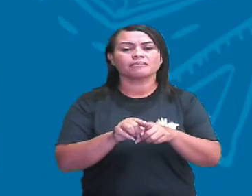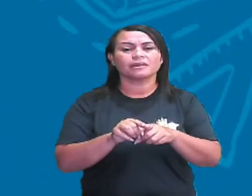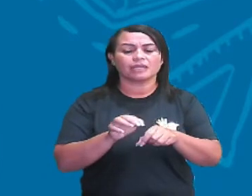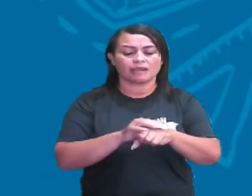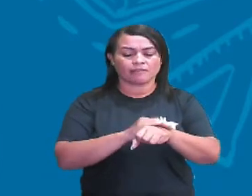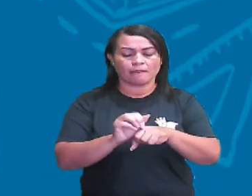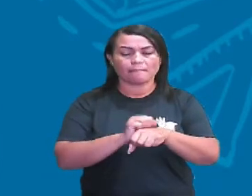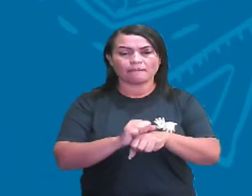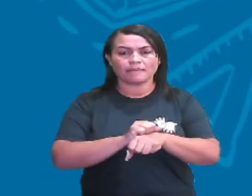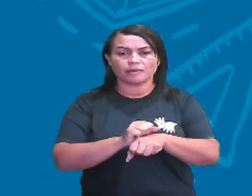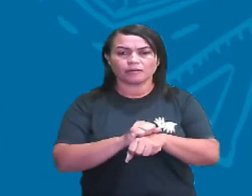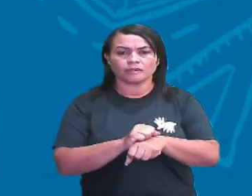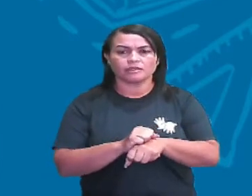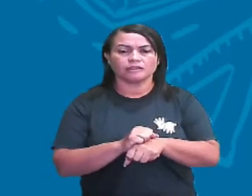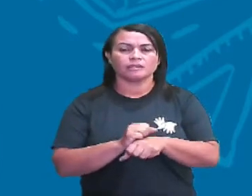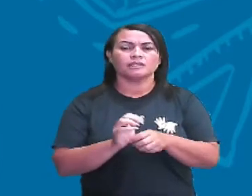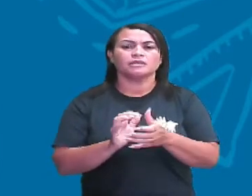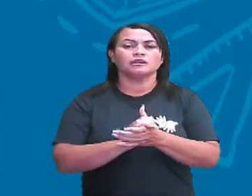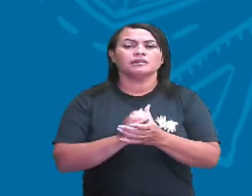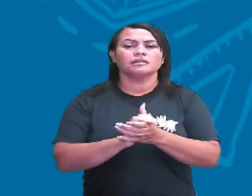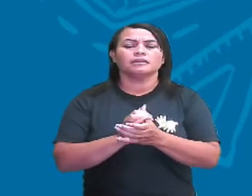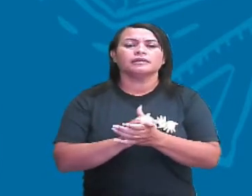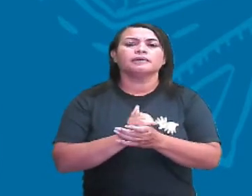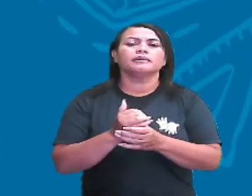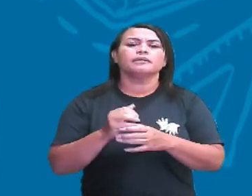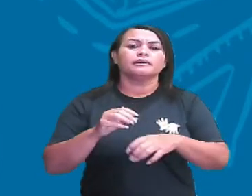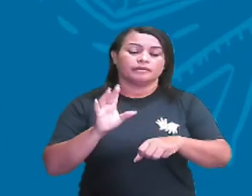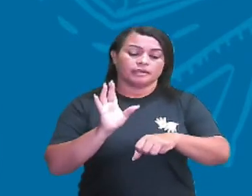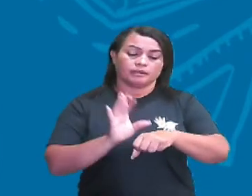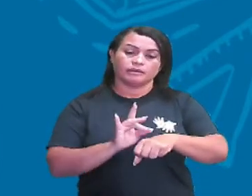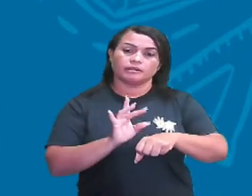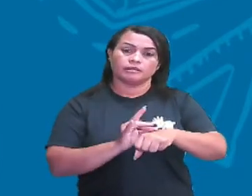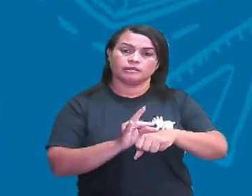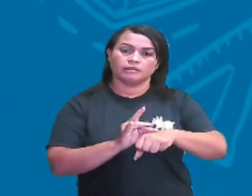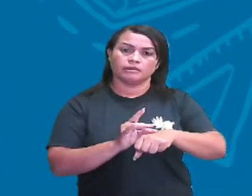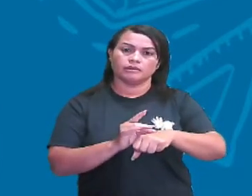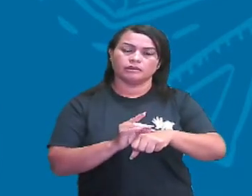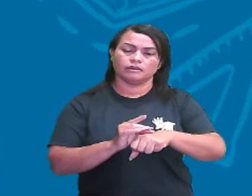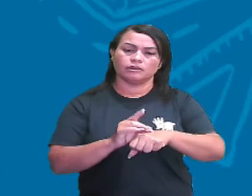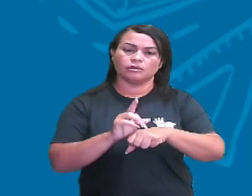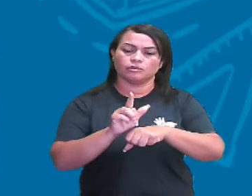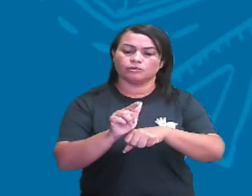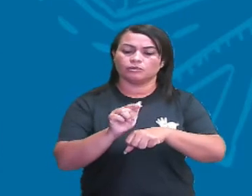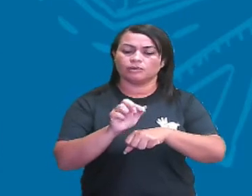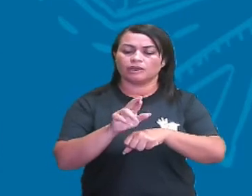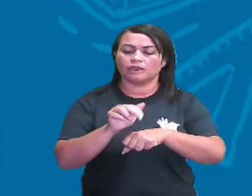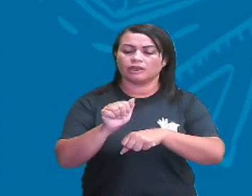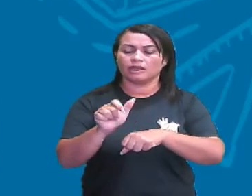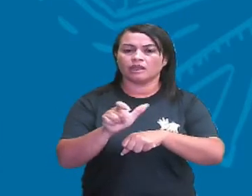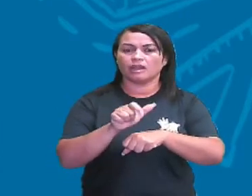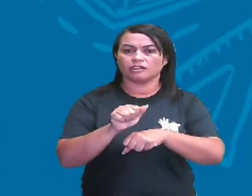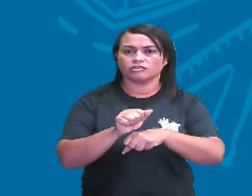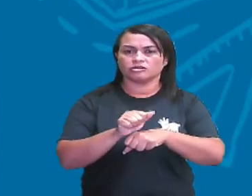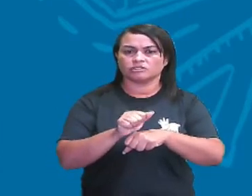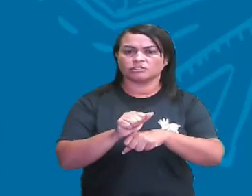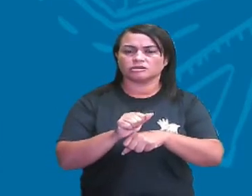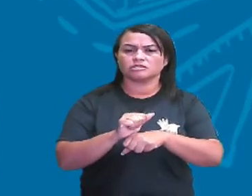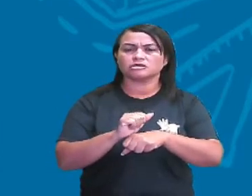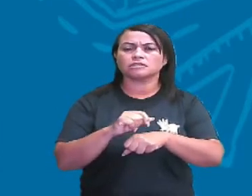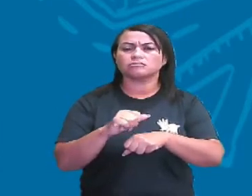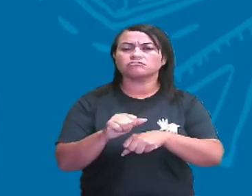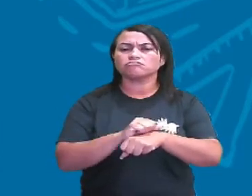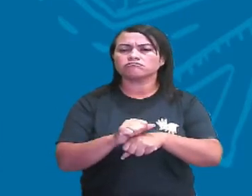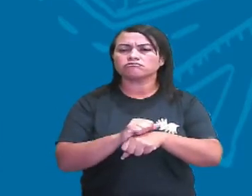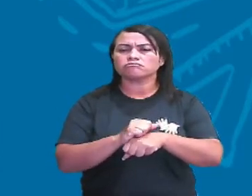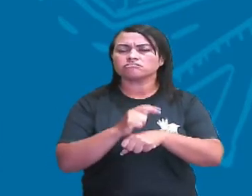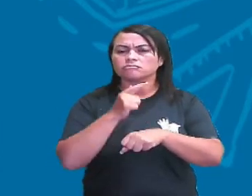graxa, a molécula do sabão vai se grudar com a graxa, e depois quando você passa a água, o sabão